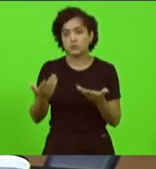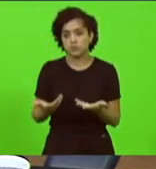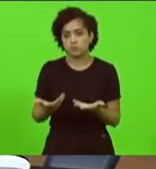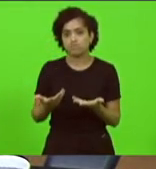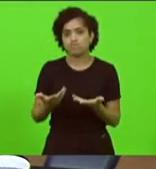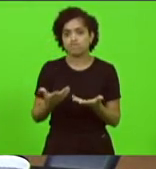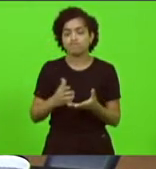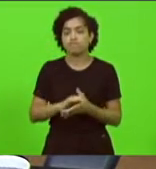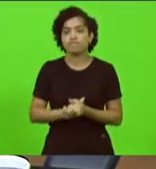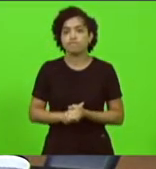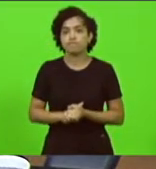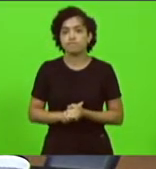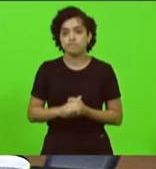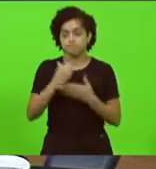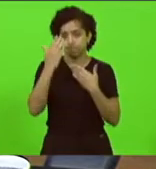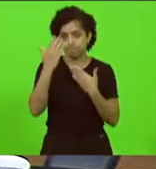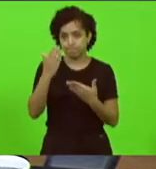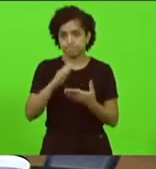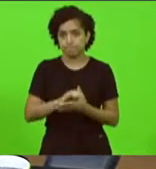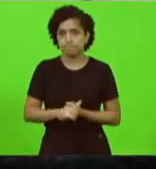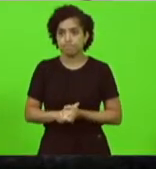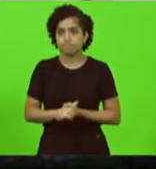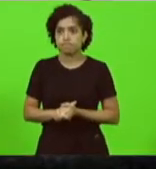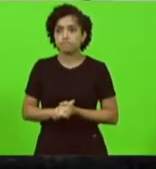o S catarinense obrigado deputado Maurício